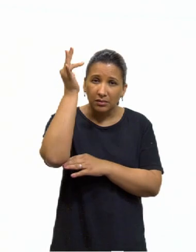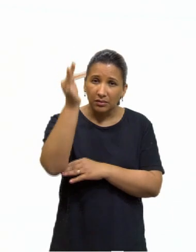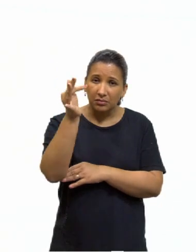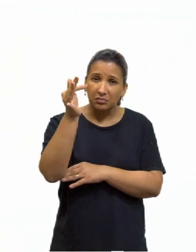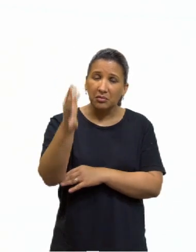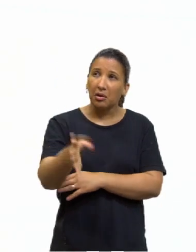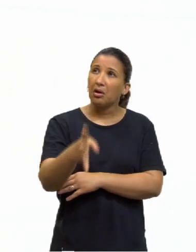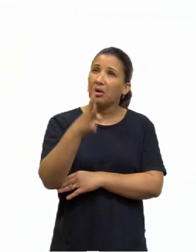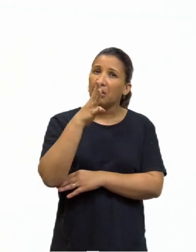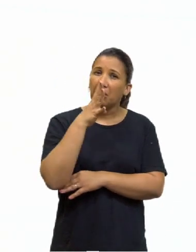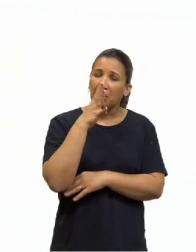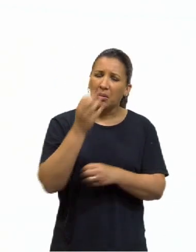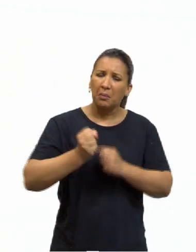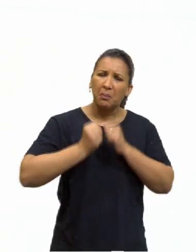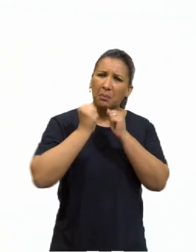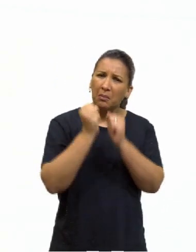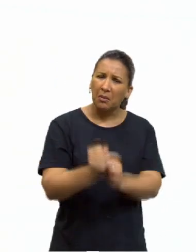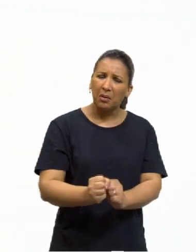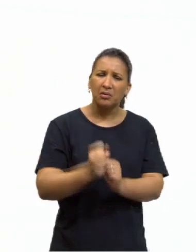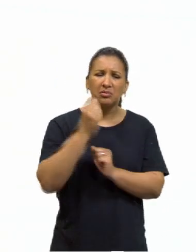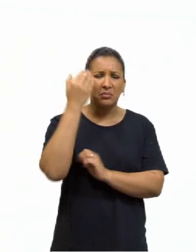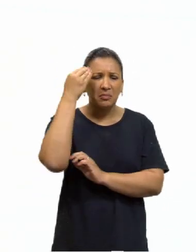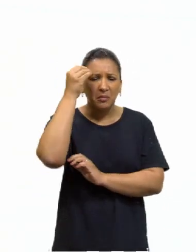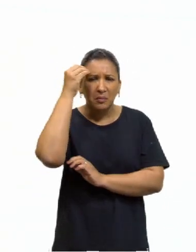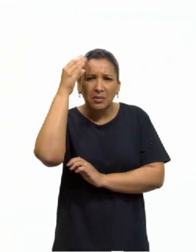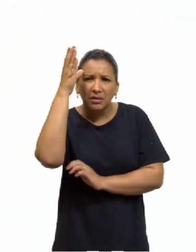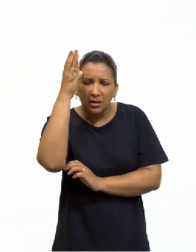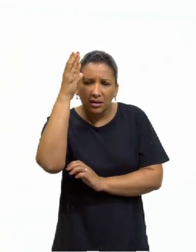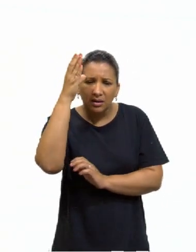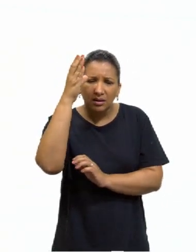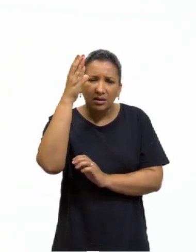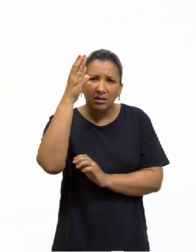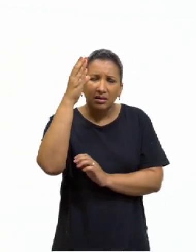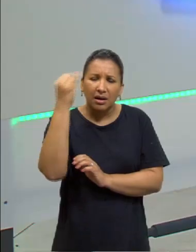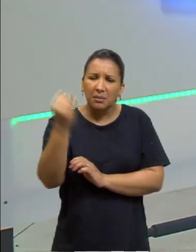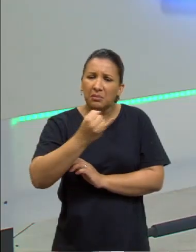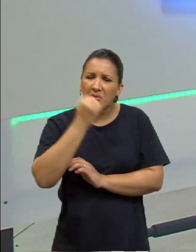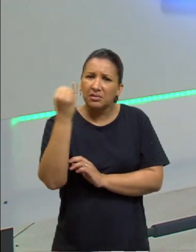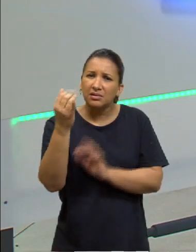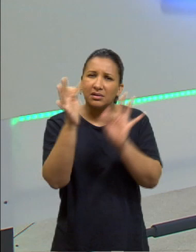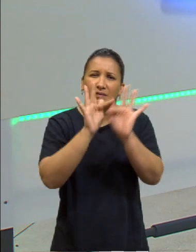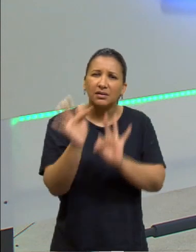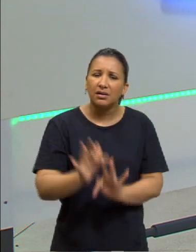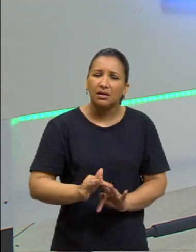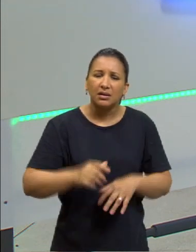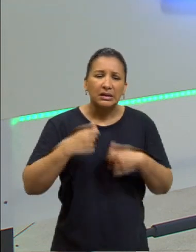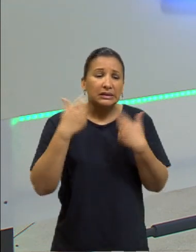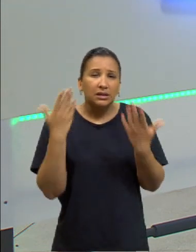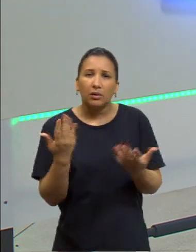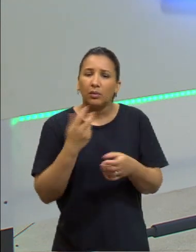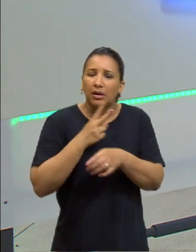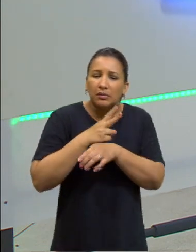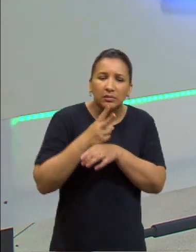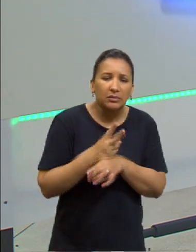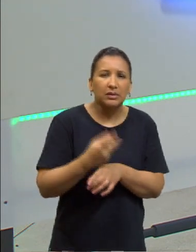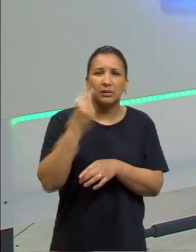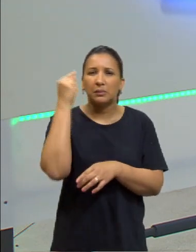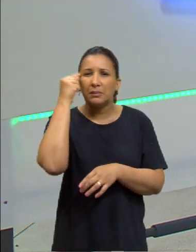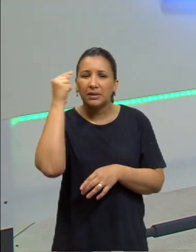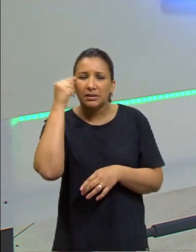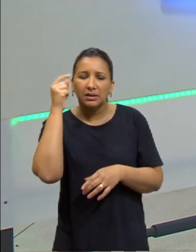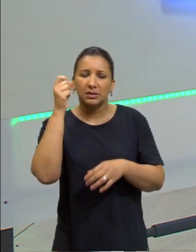contemplativo, pode compreender a essência da felicidade. Então, é na busca, seja no pensamento, no